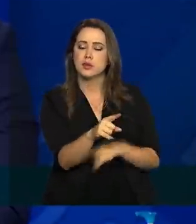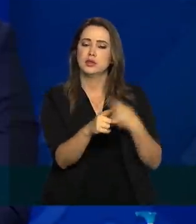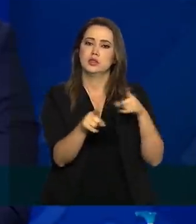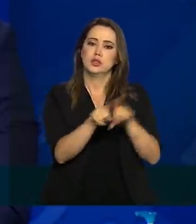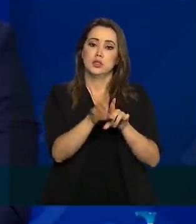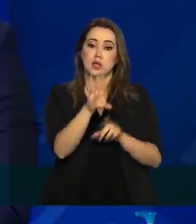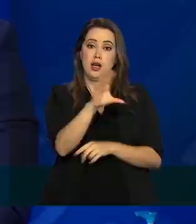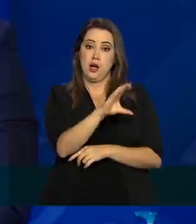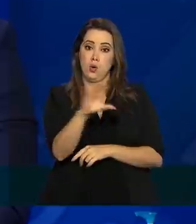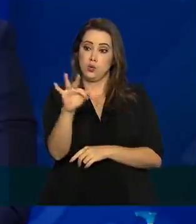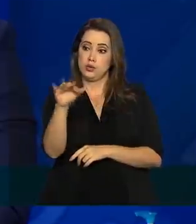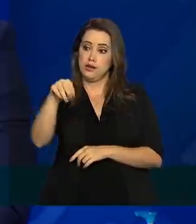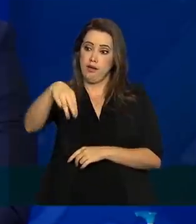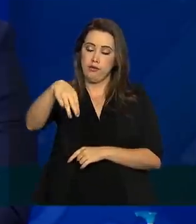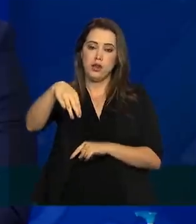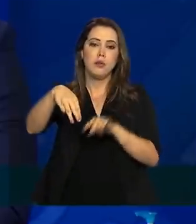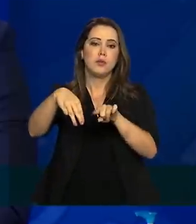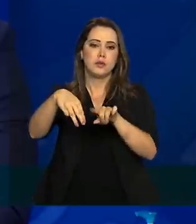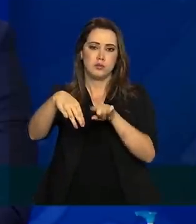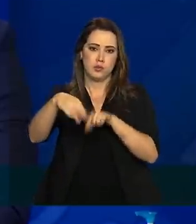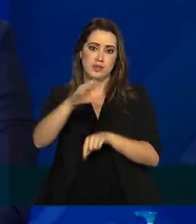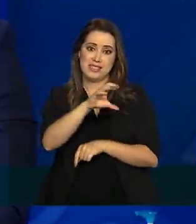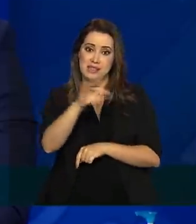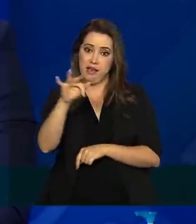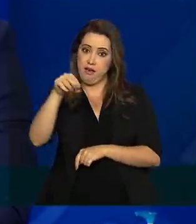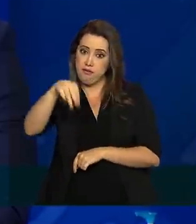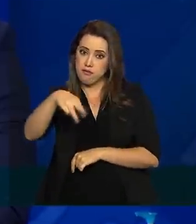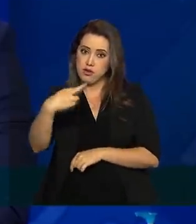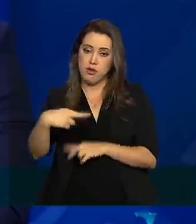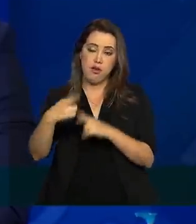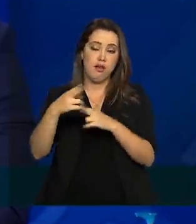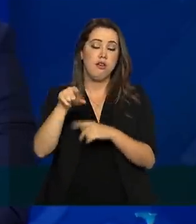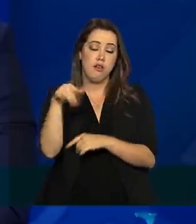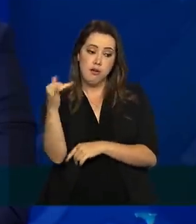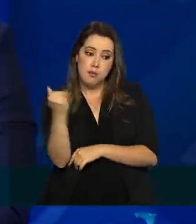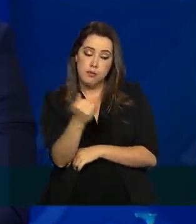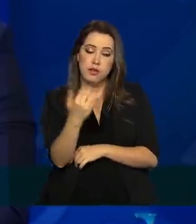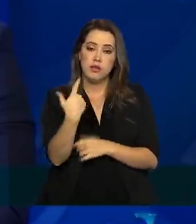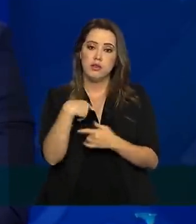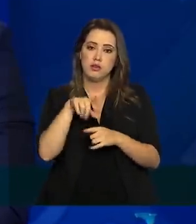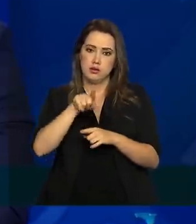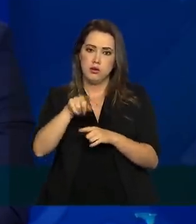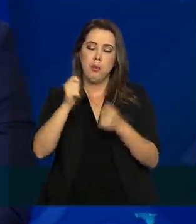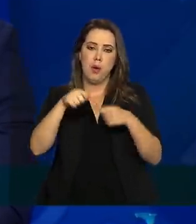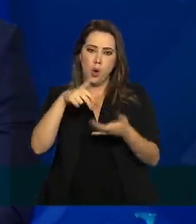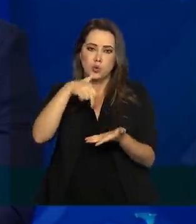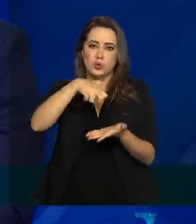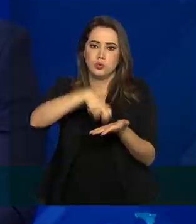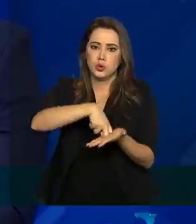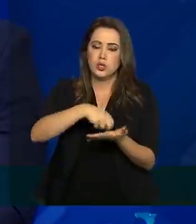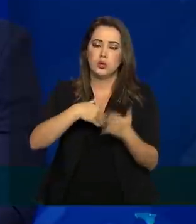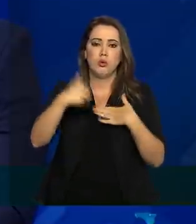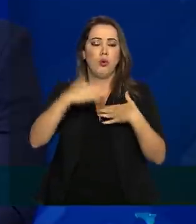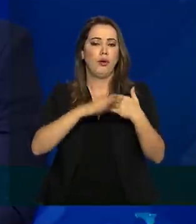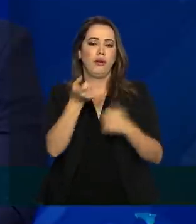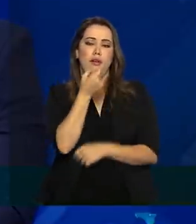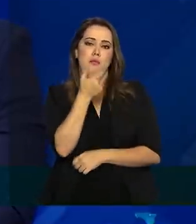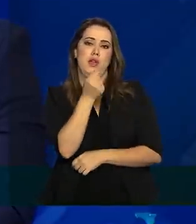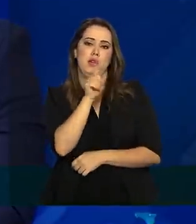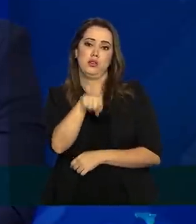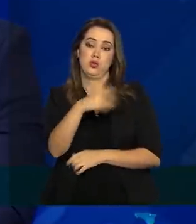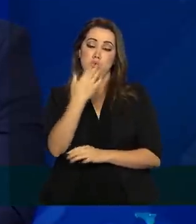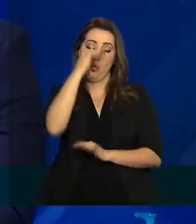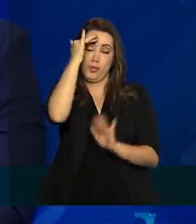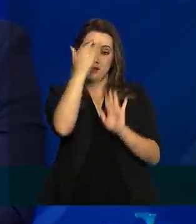ao Conselho Federal de Medicina, para tomar as devidas atitudes. Quero reiterar que eu estou me referindo a qualquer medicamento permitido pela